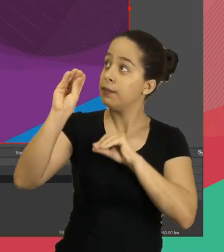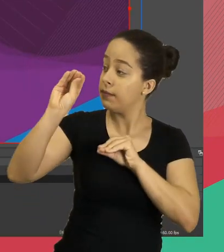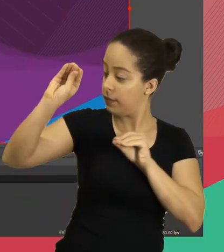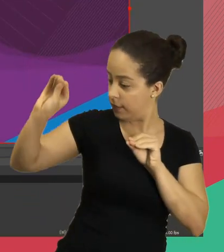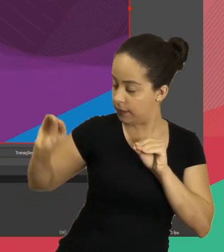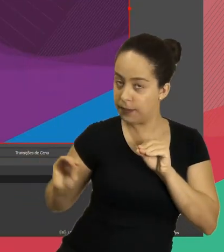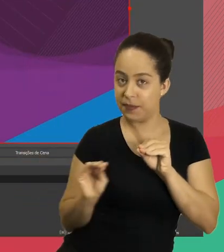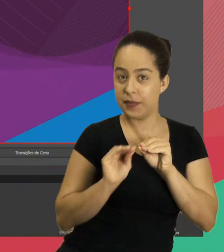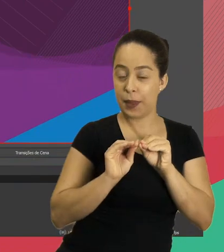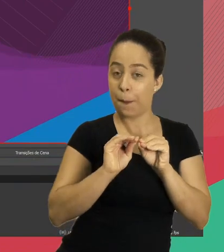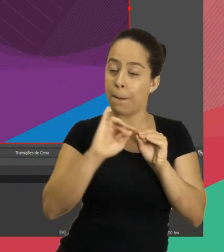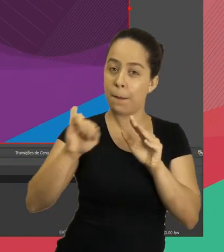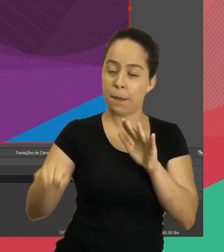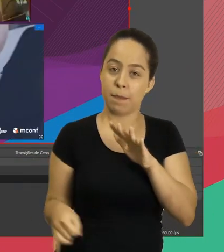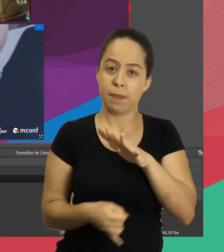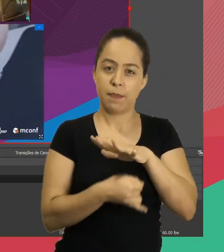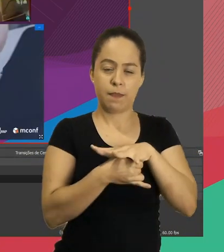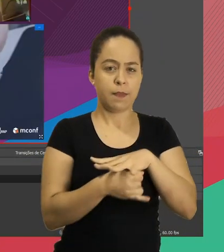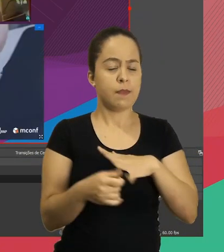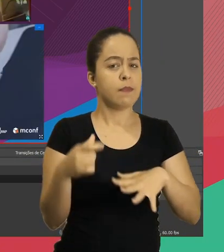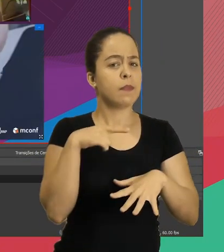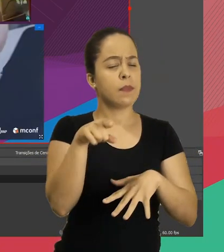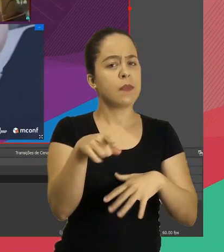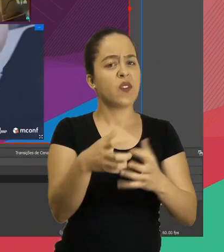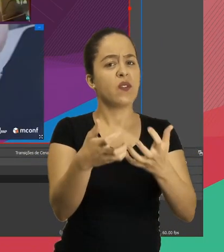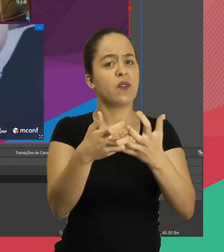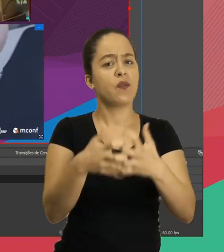Ela ficou por cima, é só arrastar para baixo.